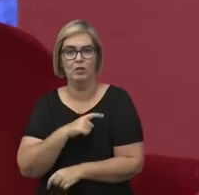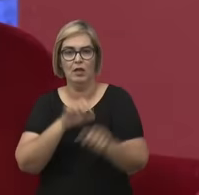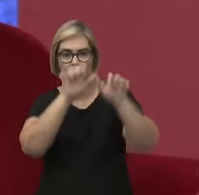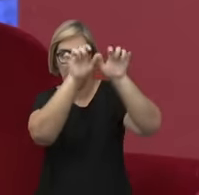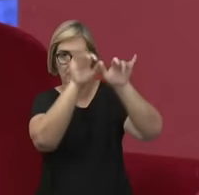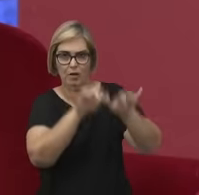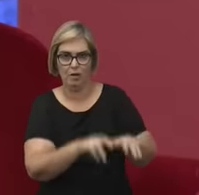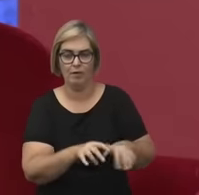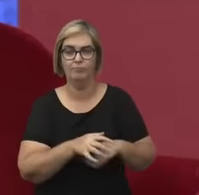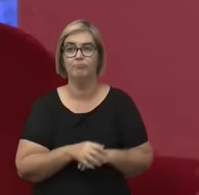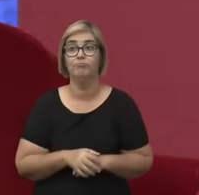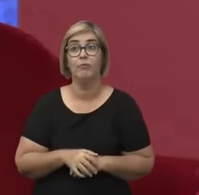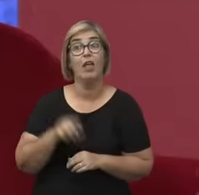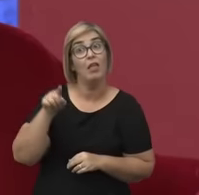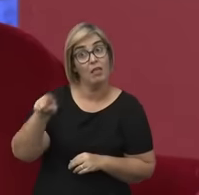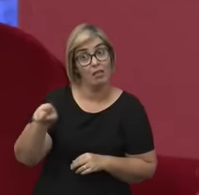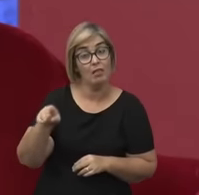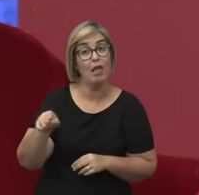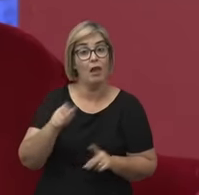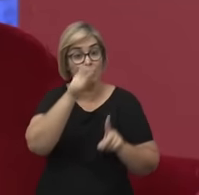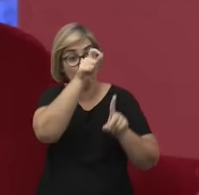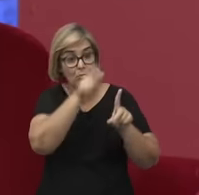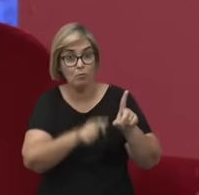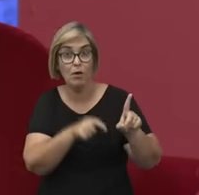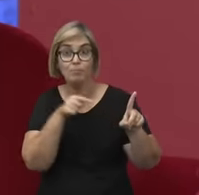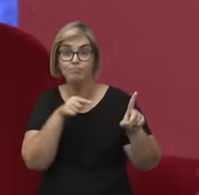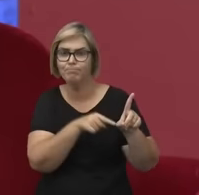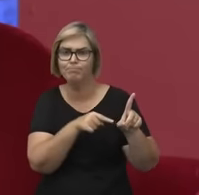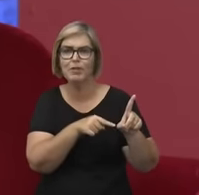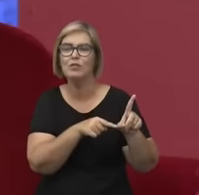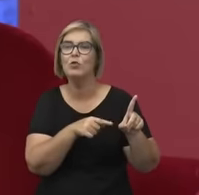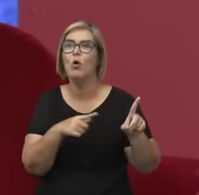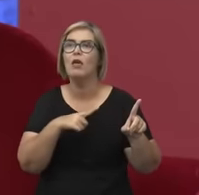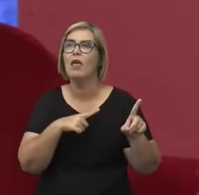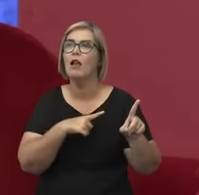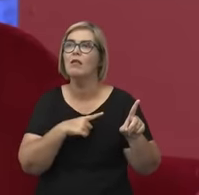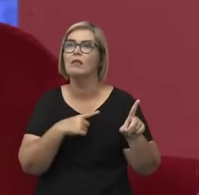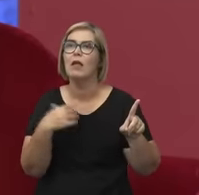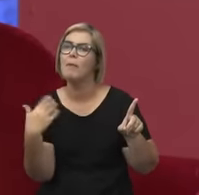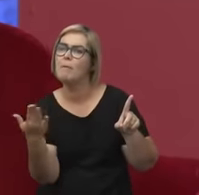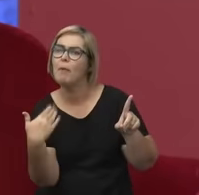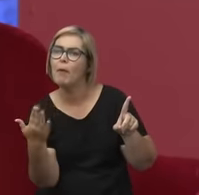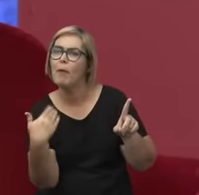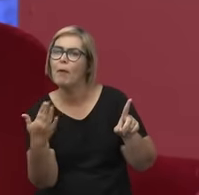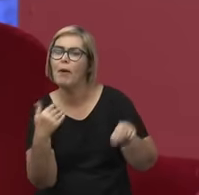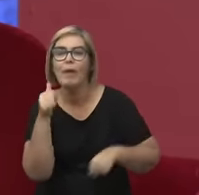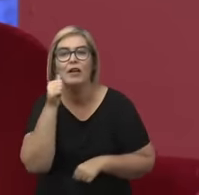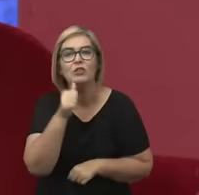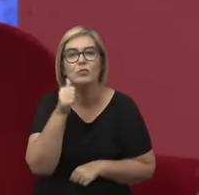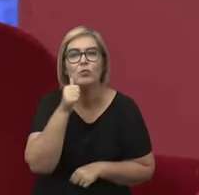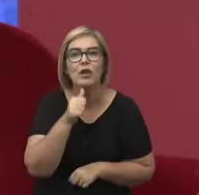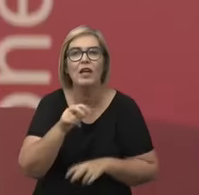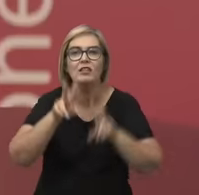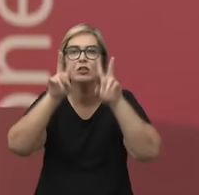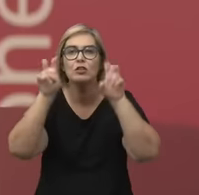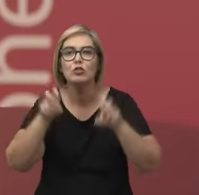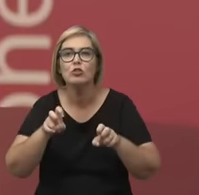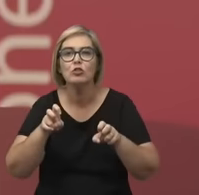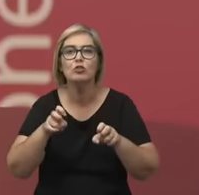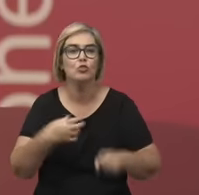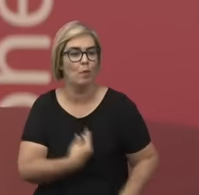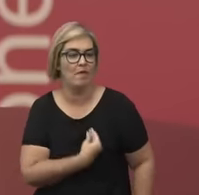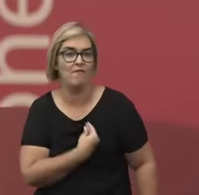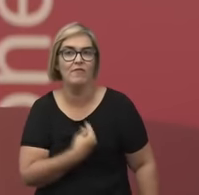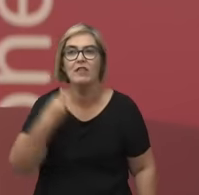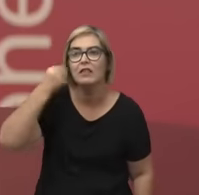figura central porque, justamente, ela constrói essas condições para a conversa entre mulheres sobre sua própria condição. Esse